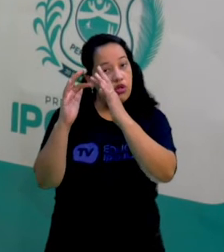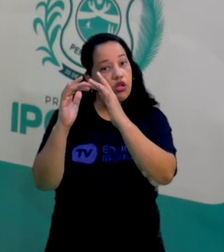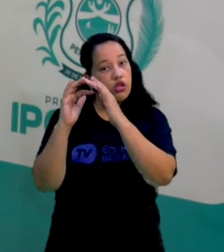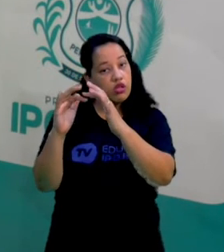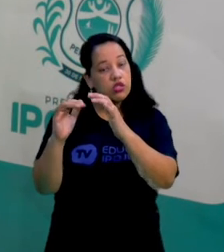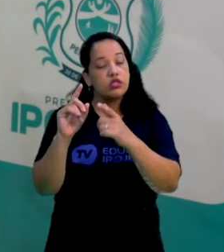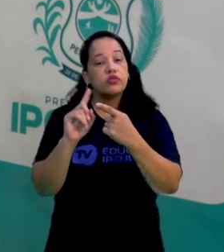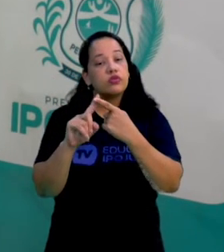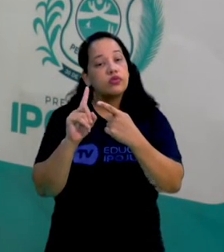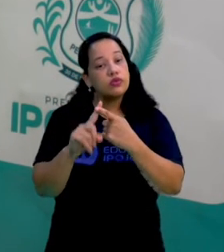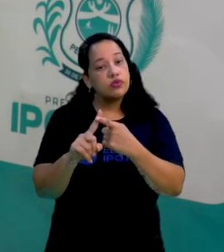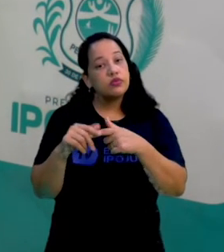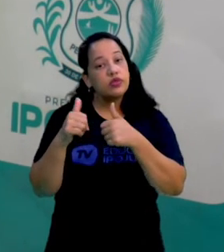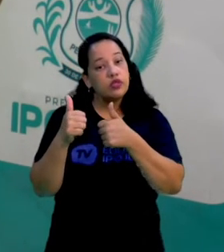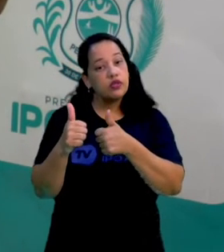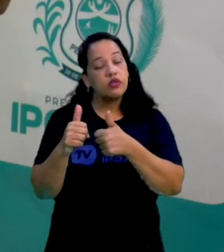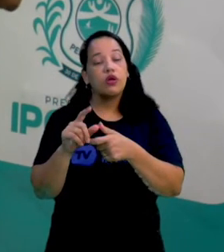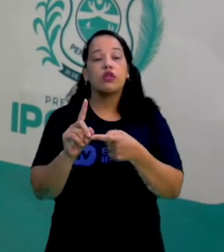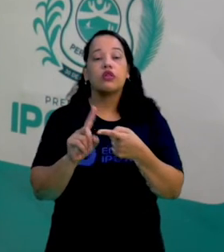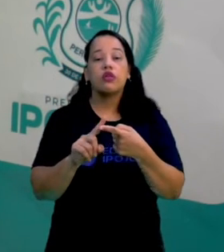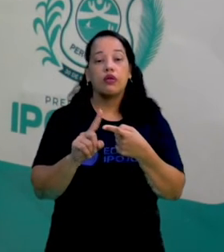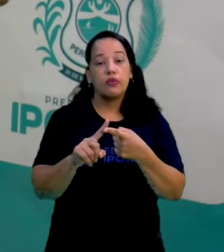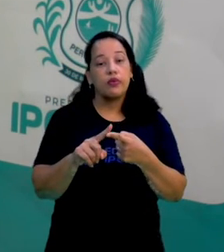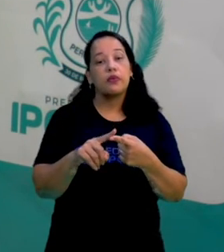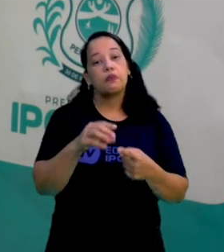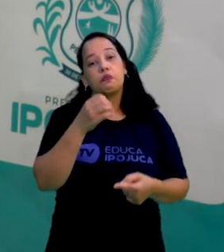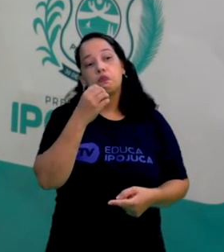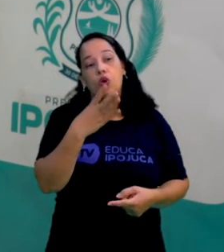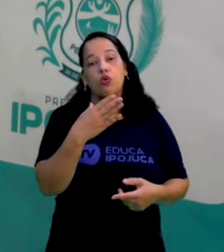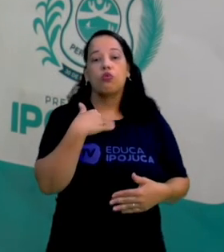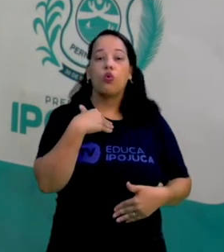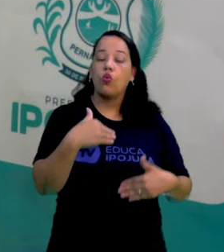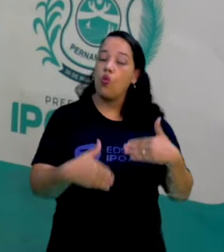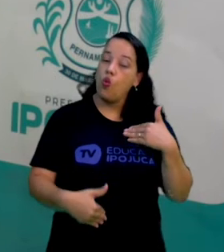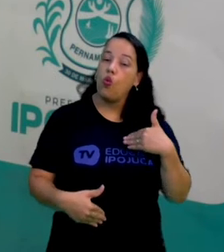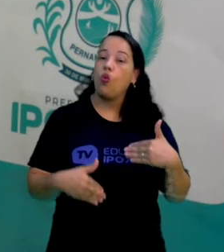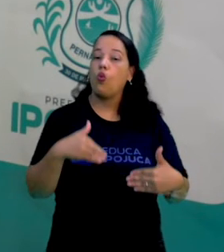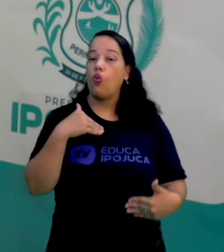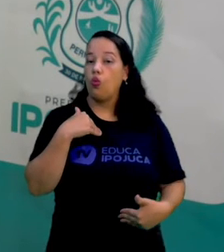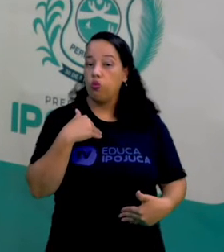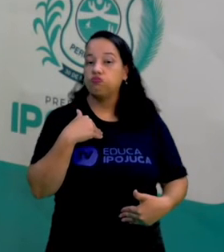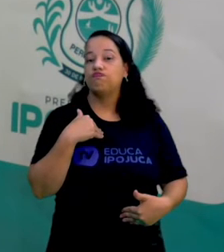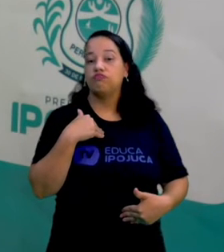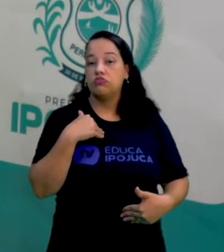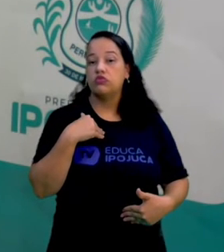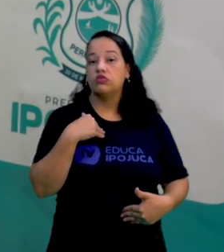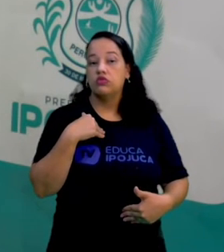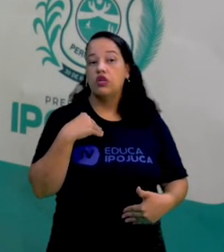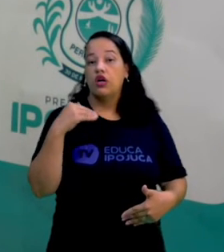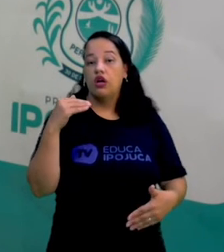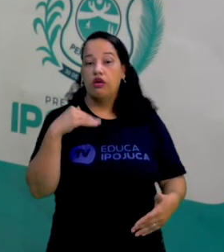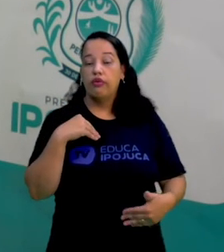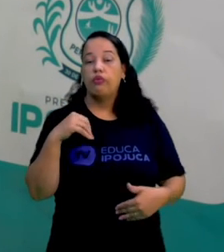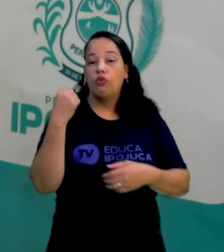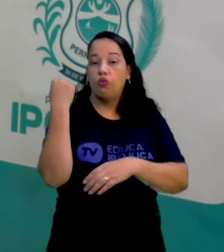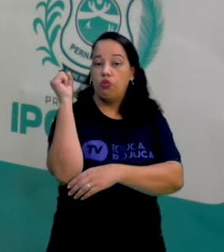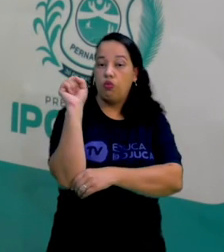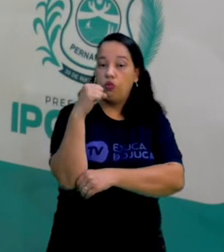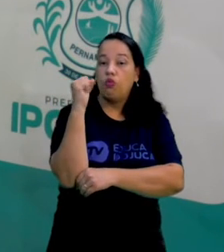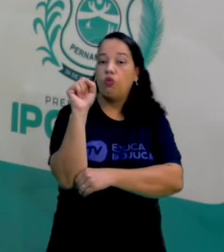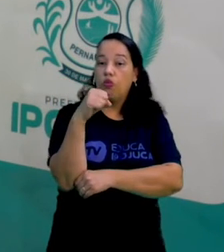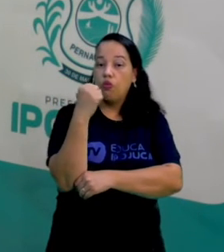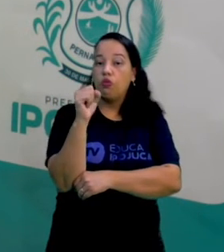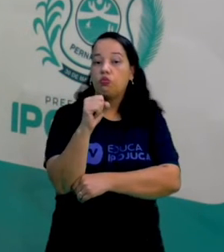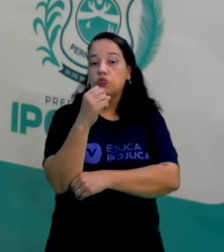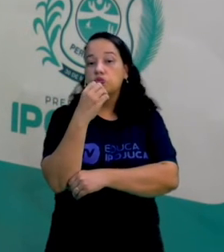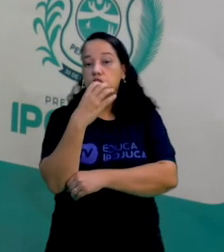a gente também tem o benefício para o corpo físico de forma motora, né? Então,